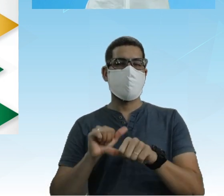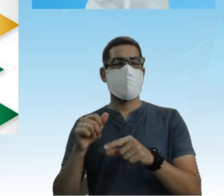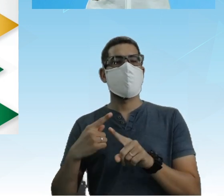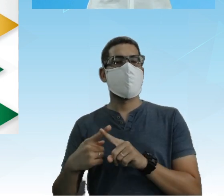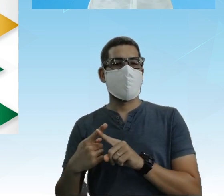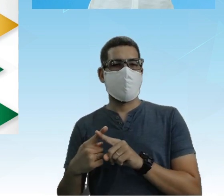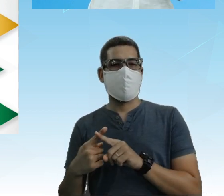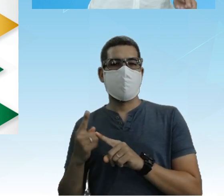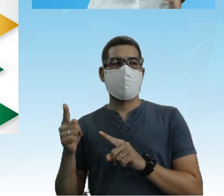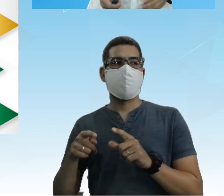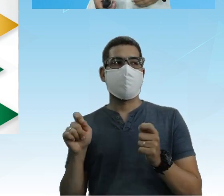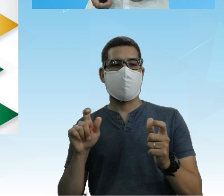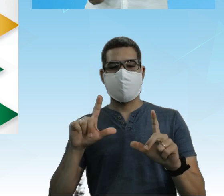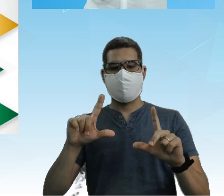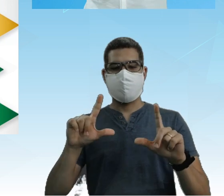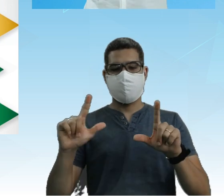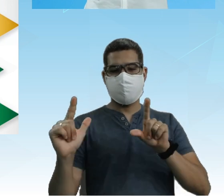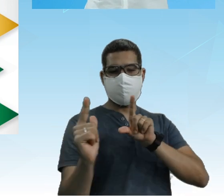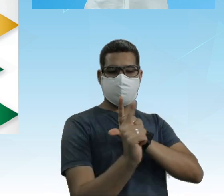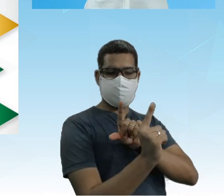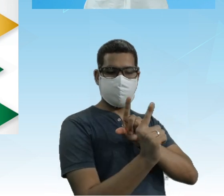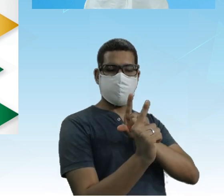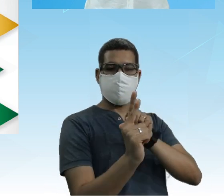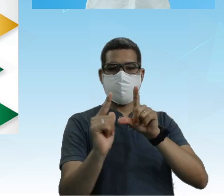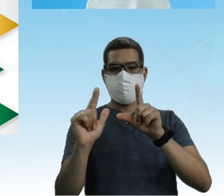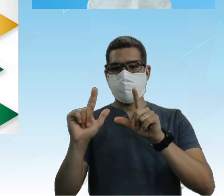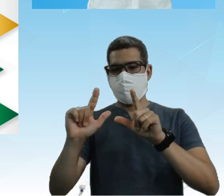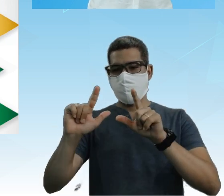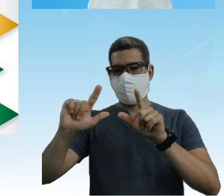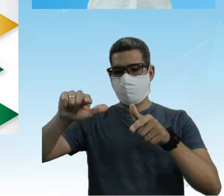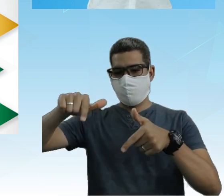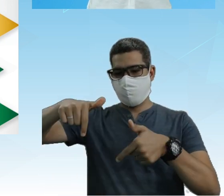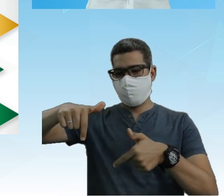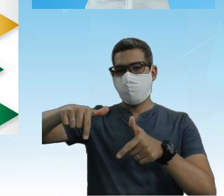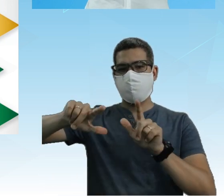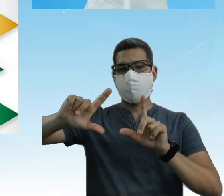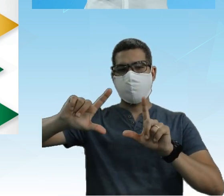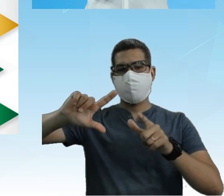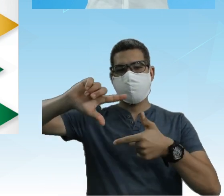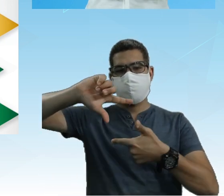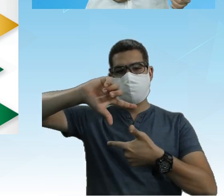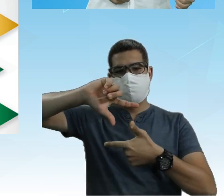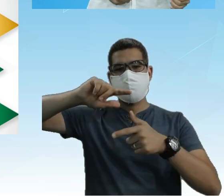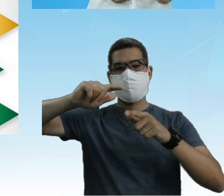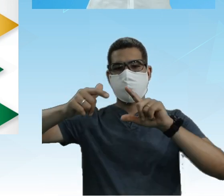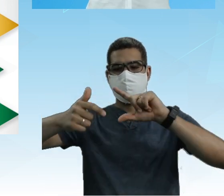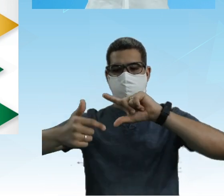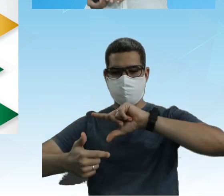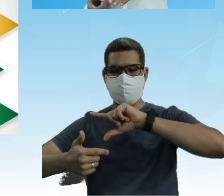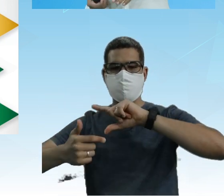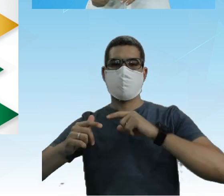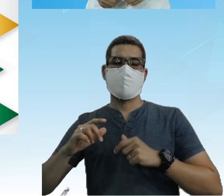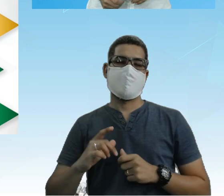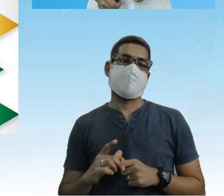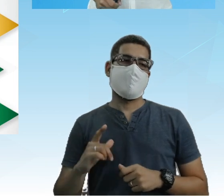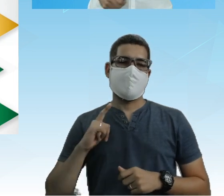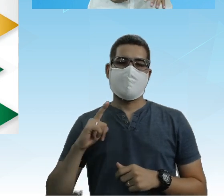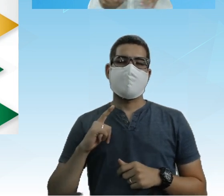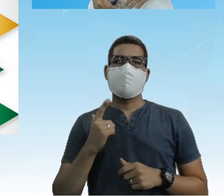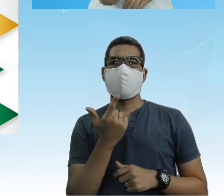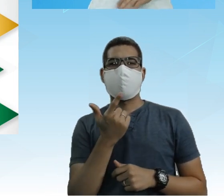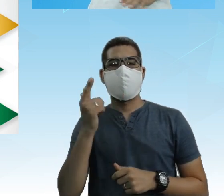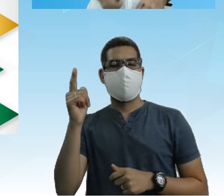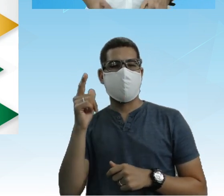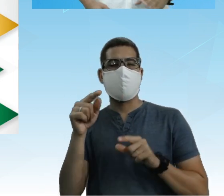girar essa figura Eu posso trazer para outros quadrantes Ou outro quadrante do plano cartesiano